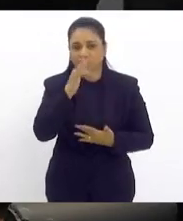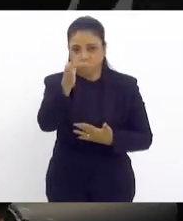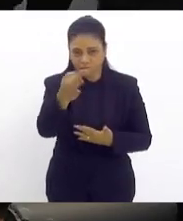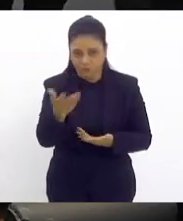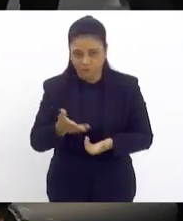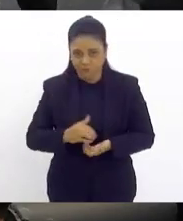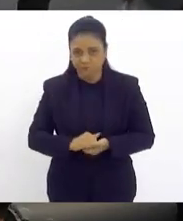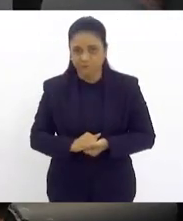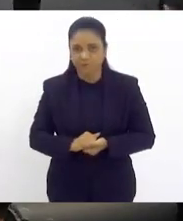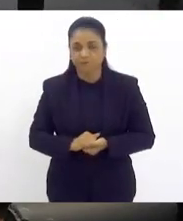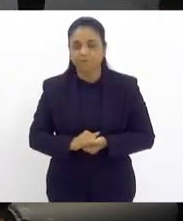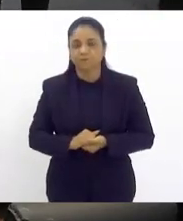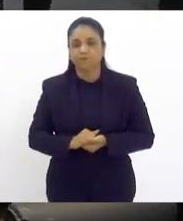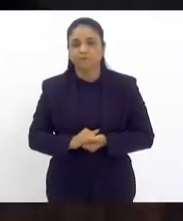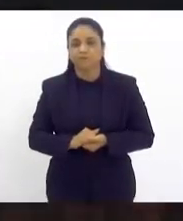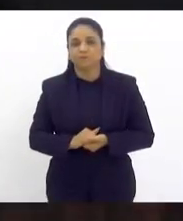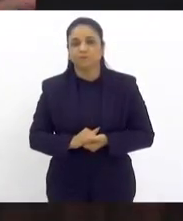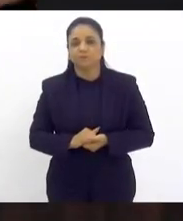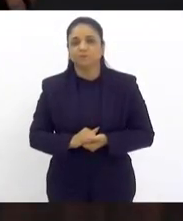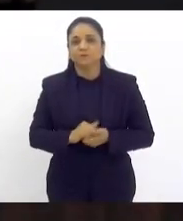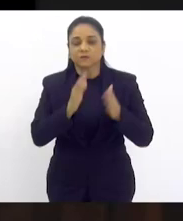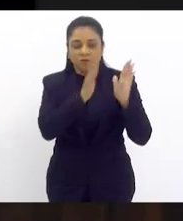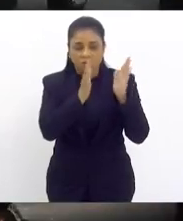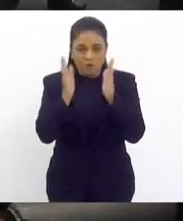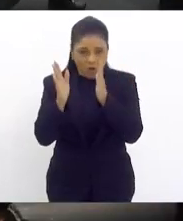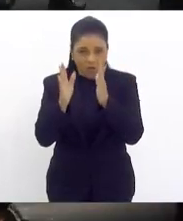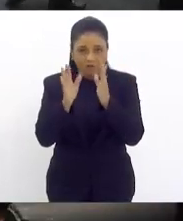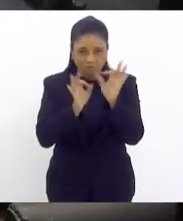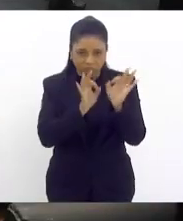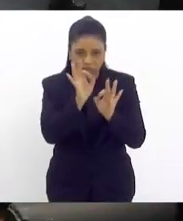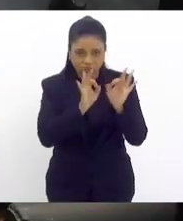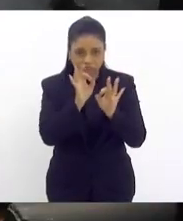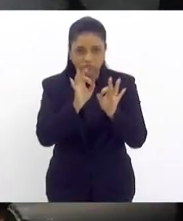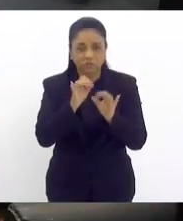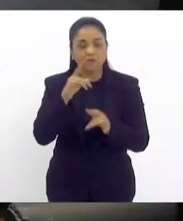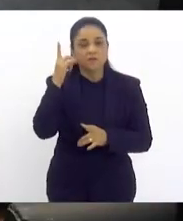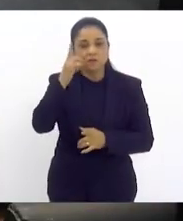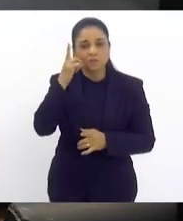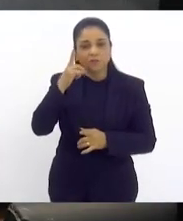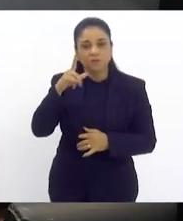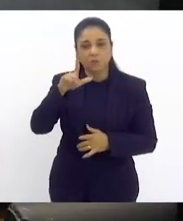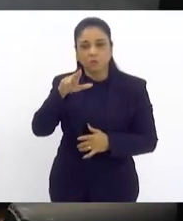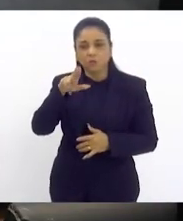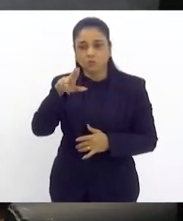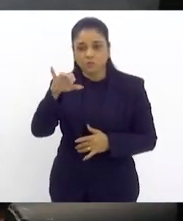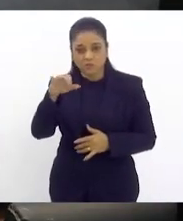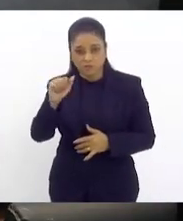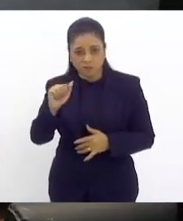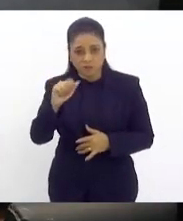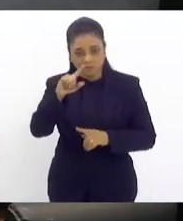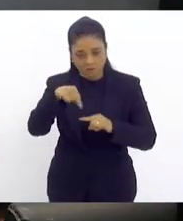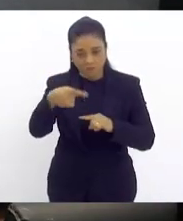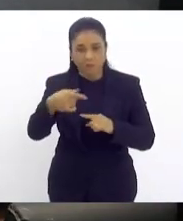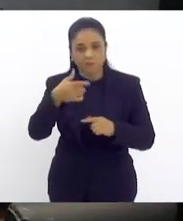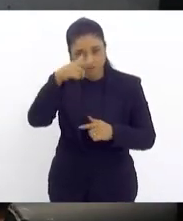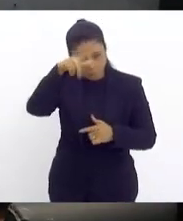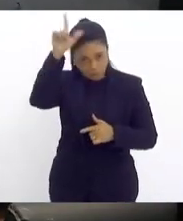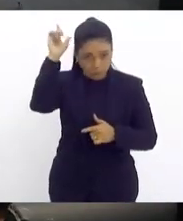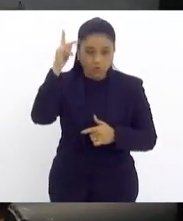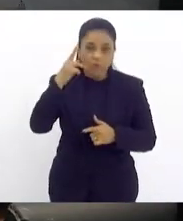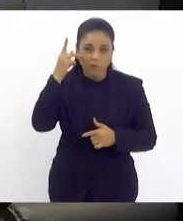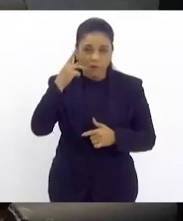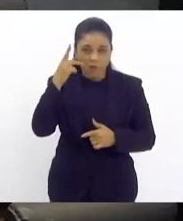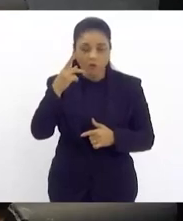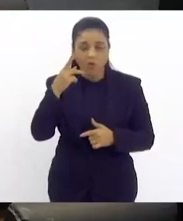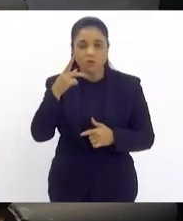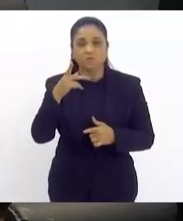O presidente pode usar pela ordem? Claro, deputado Alucinha. Seguida para discutir, deputado Luiz Paulo. Antes da discussão do projeto, deputado Luiz Paulo vai